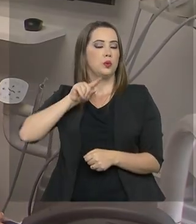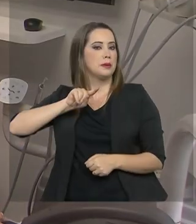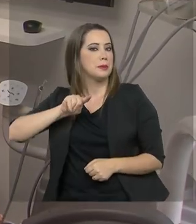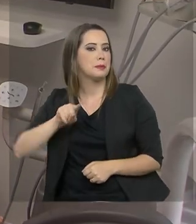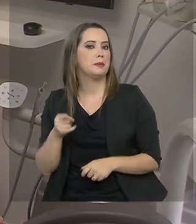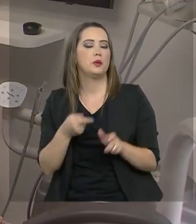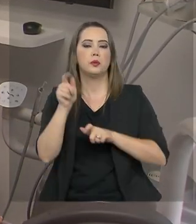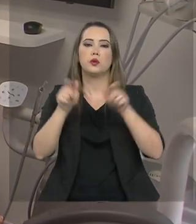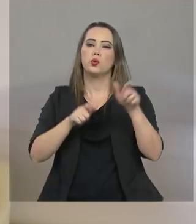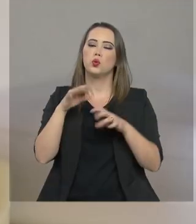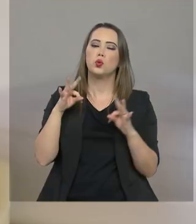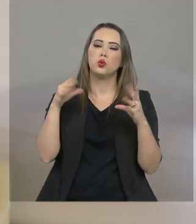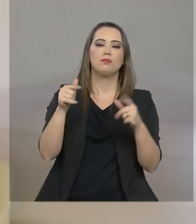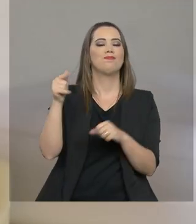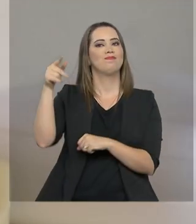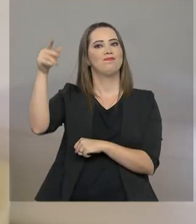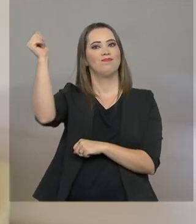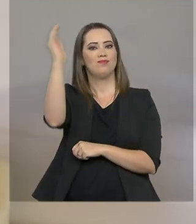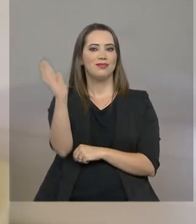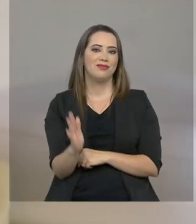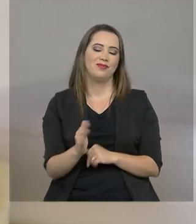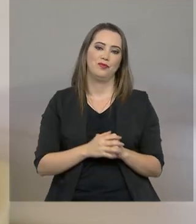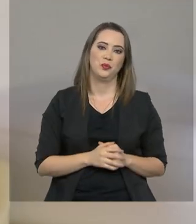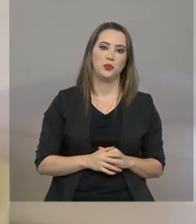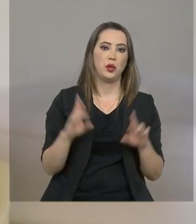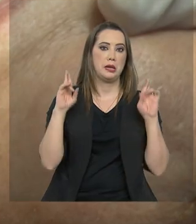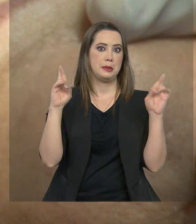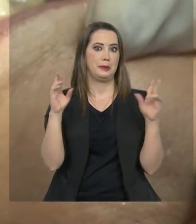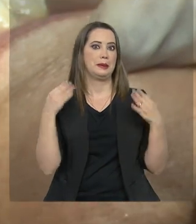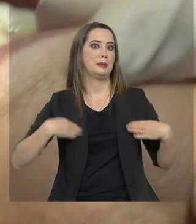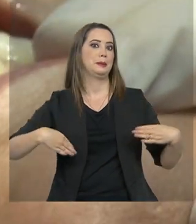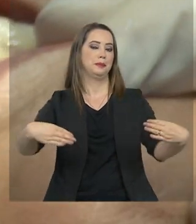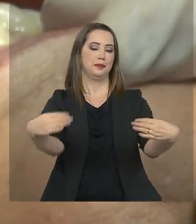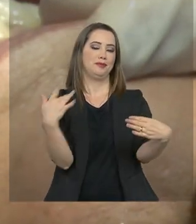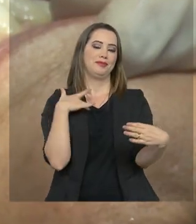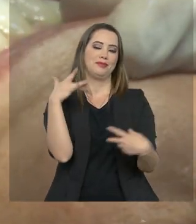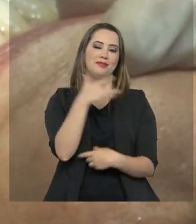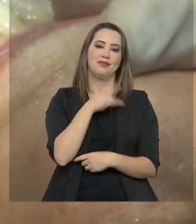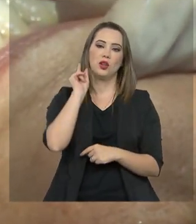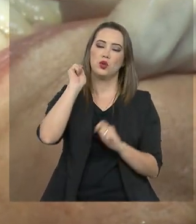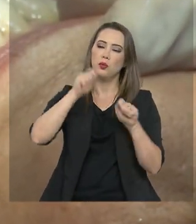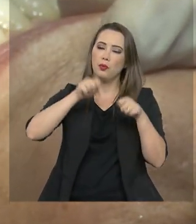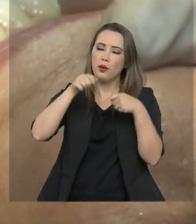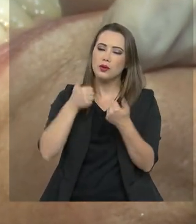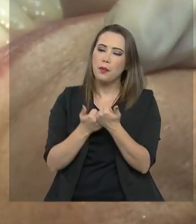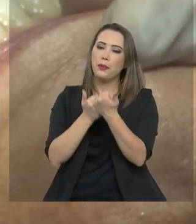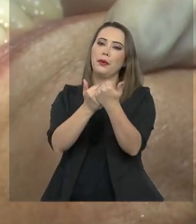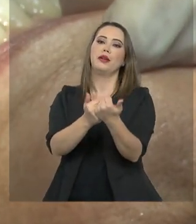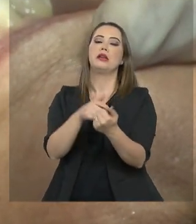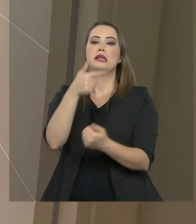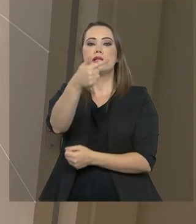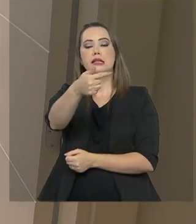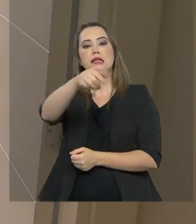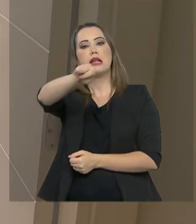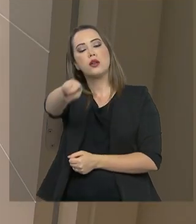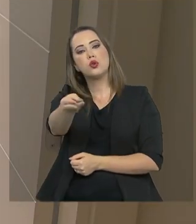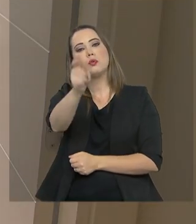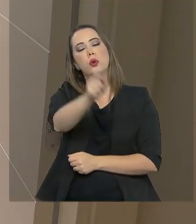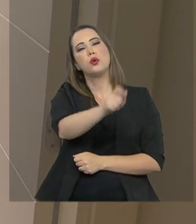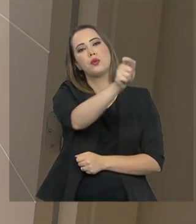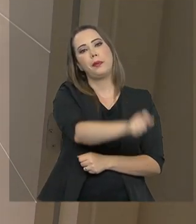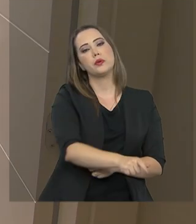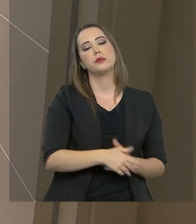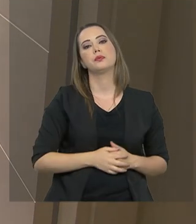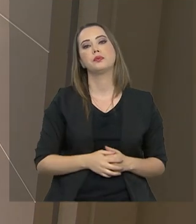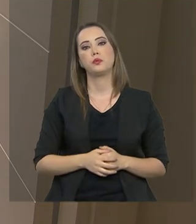de saúde bucal em todo o país. A estimativa do Ministério da Saúde é a de que a medida beneficie cerca de 7 milhões de pessoas.